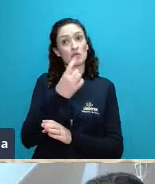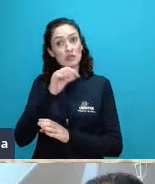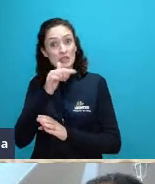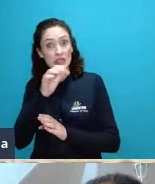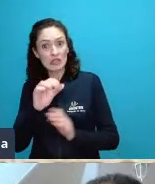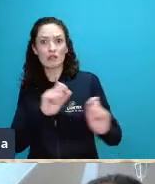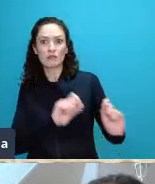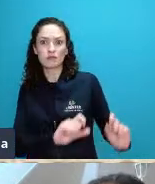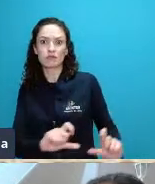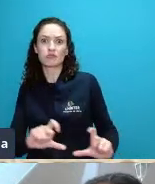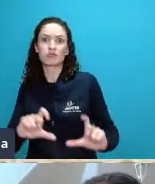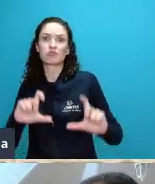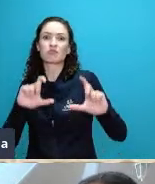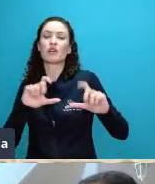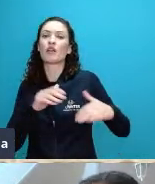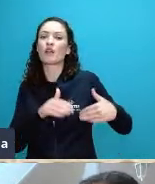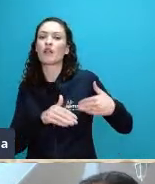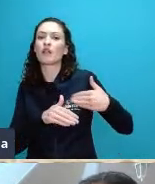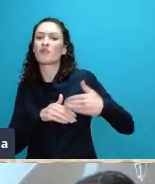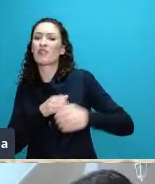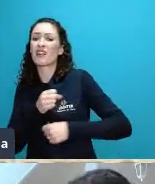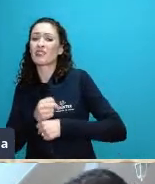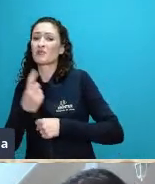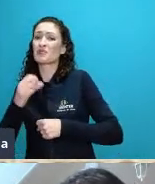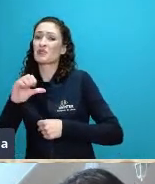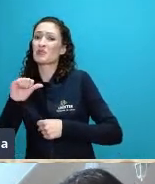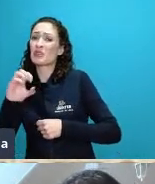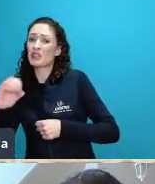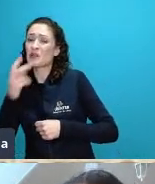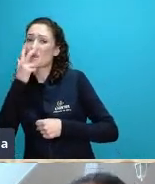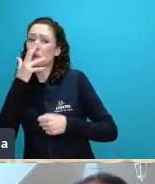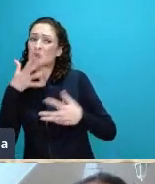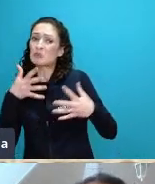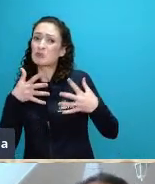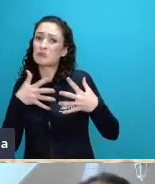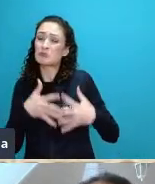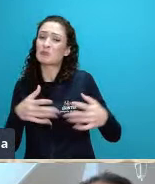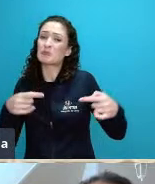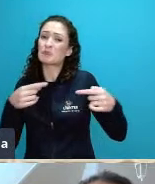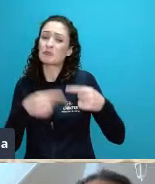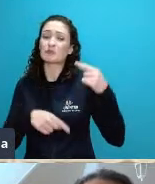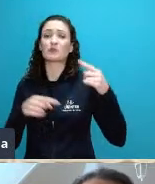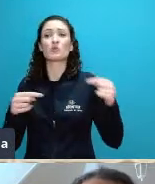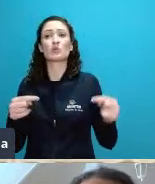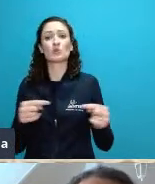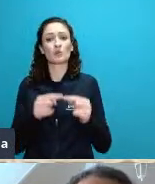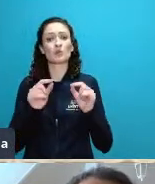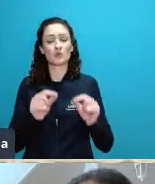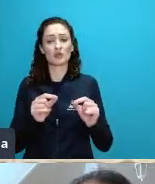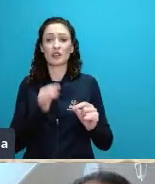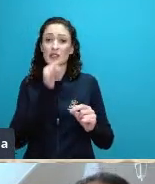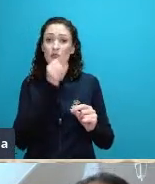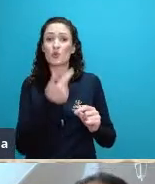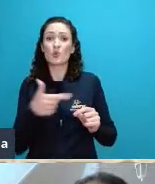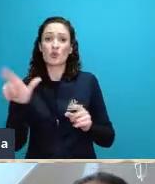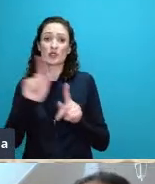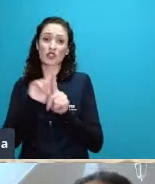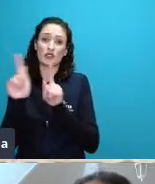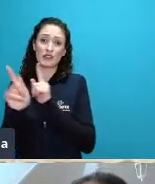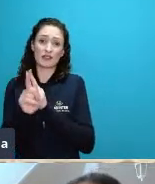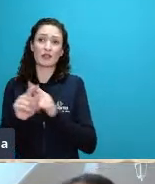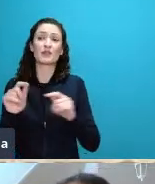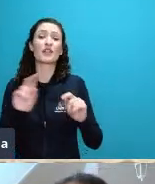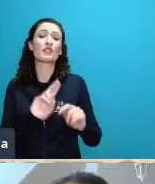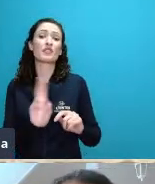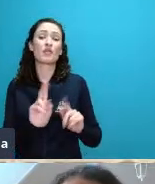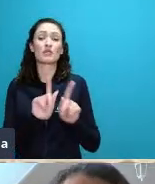conflito com a chamada autodenominada também como geografia crítica ou chamada